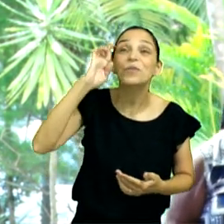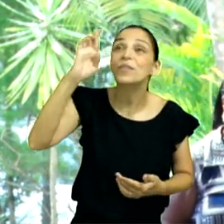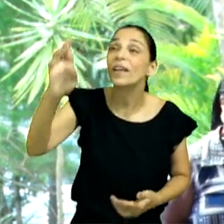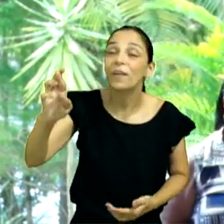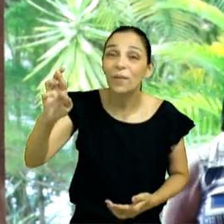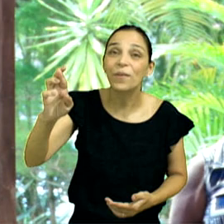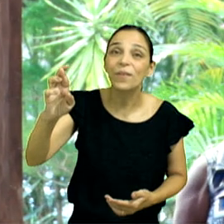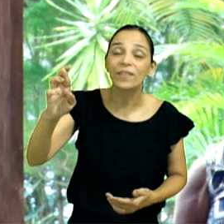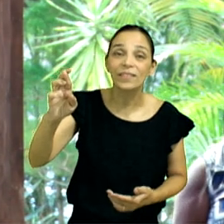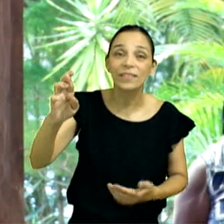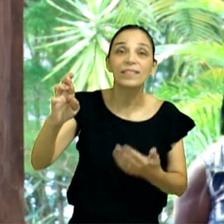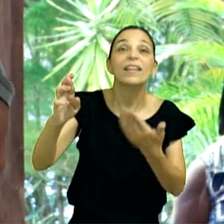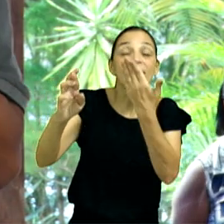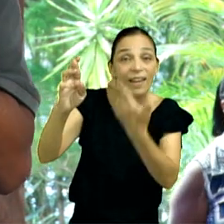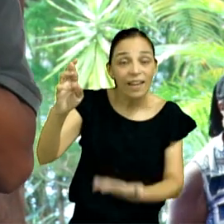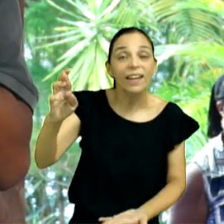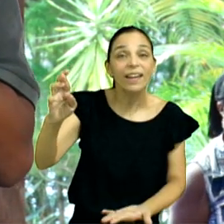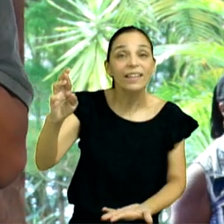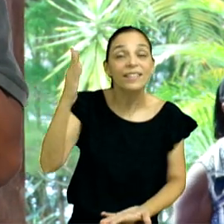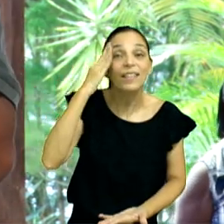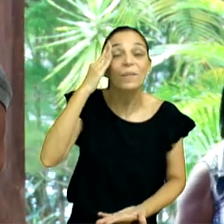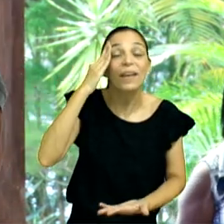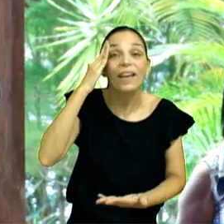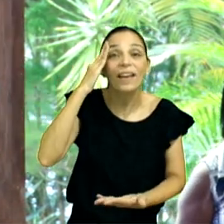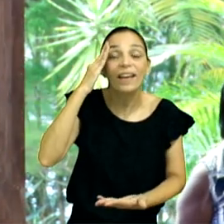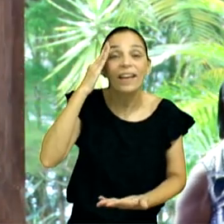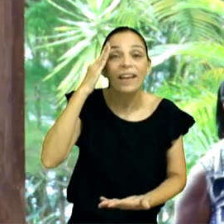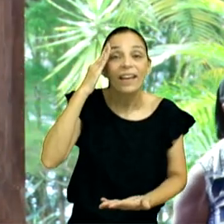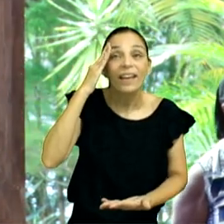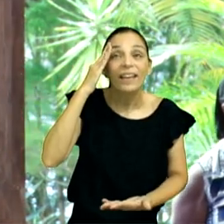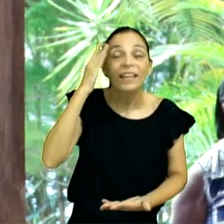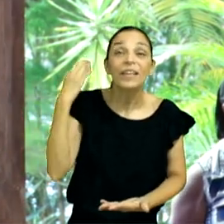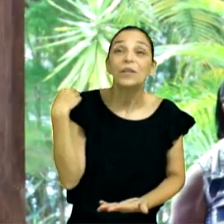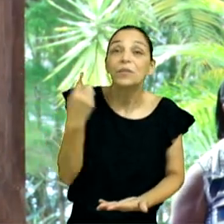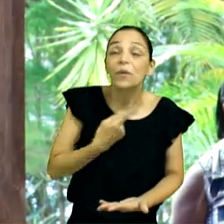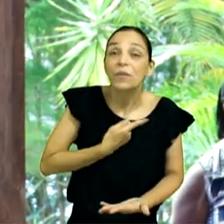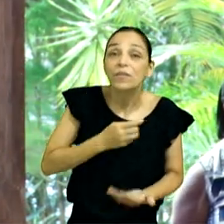identificar, que sem o Senhor, nós não somos nada,